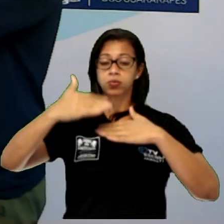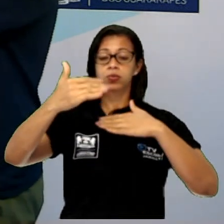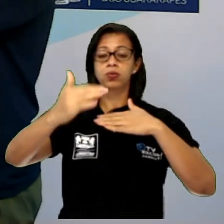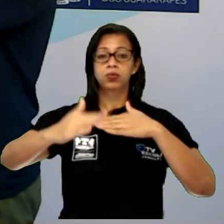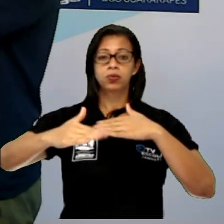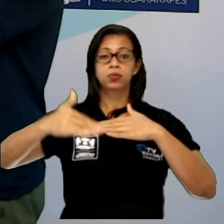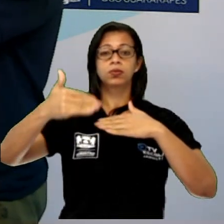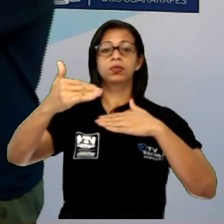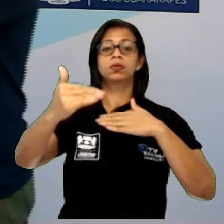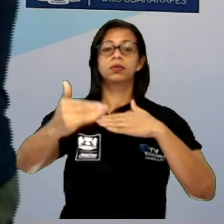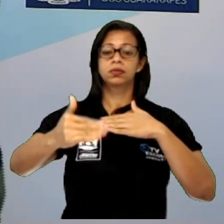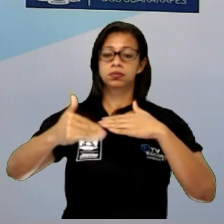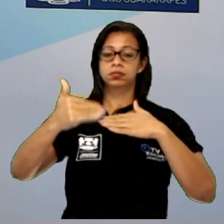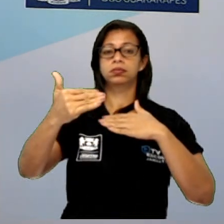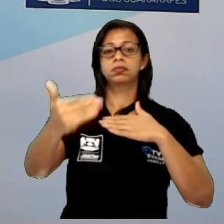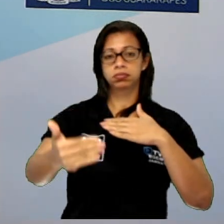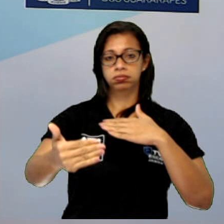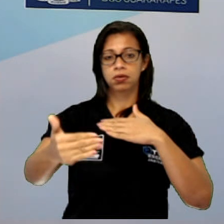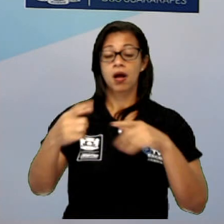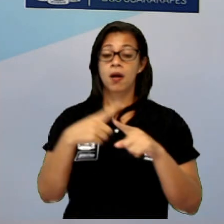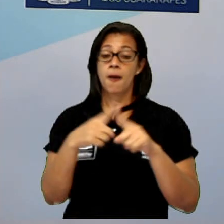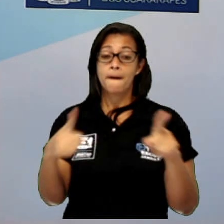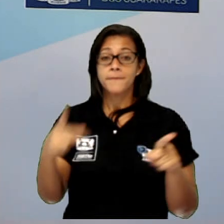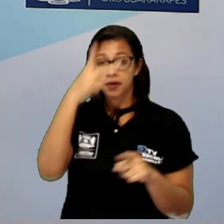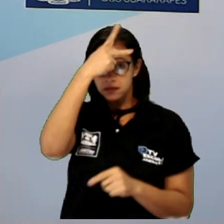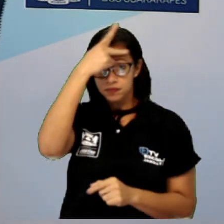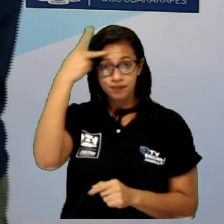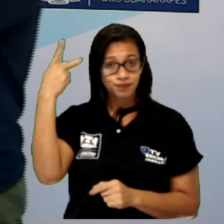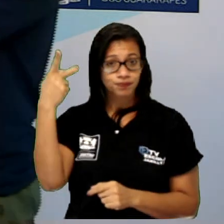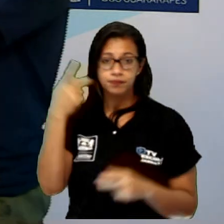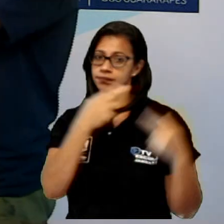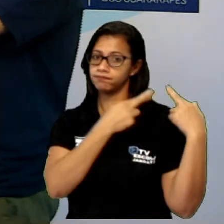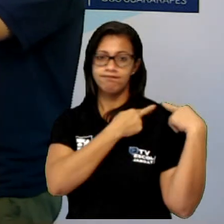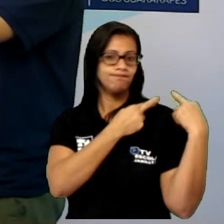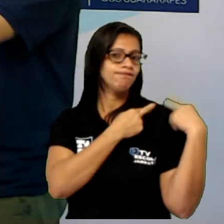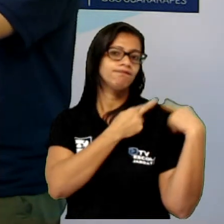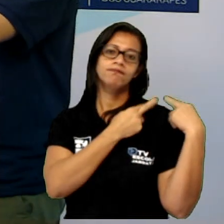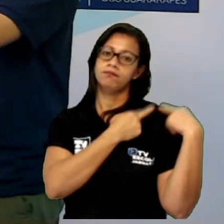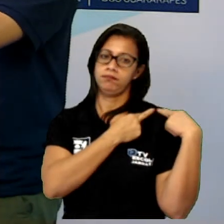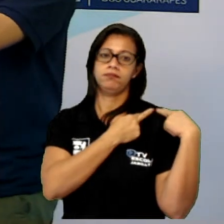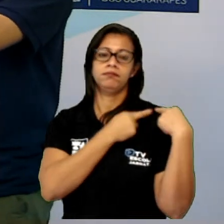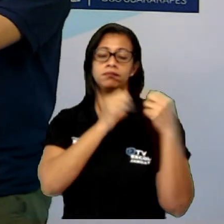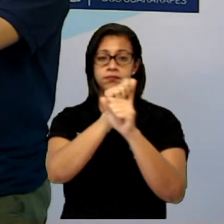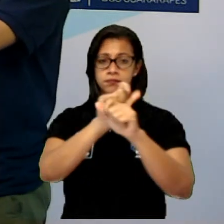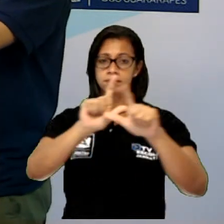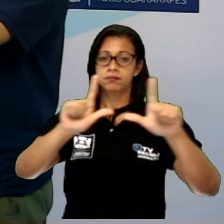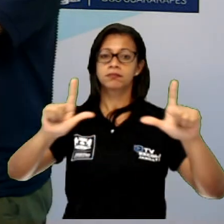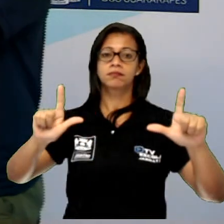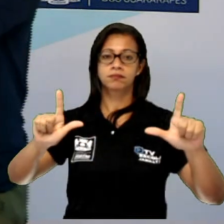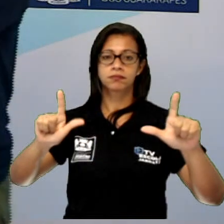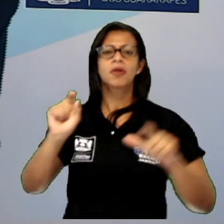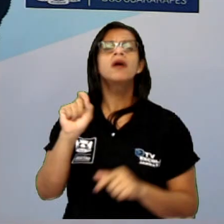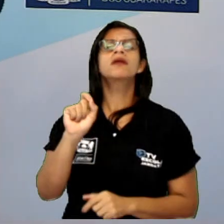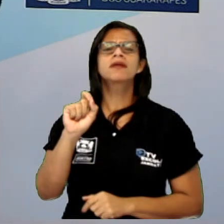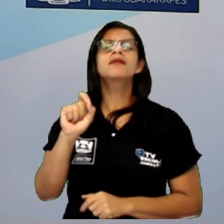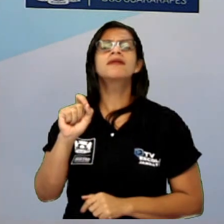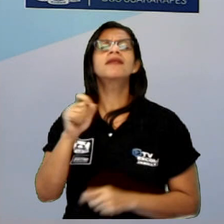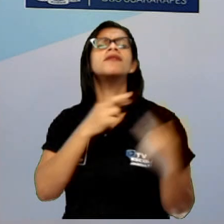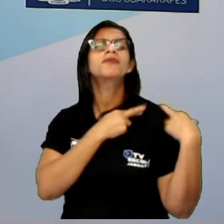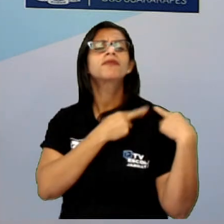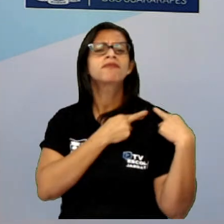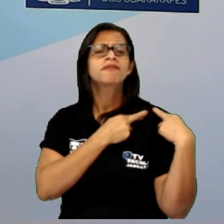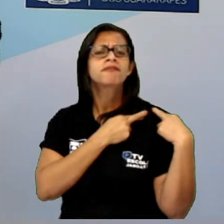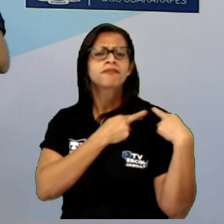ele não está responsável por essa transformação de paisagem. Quem é responsável por essa transformação é a natureza.